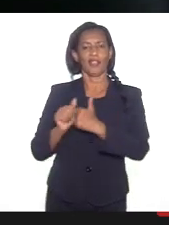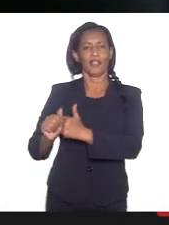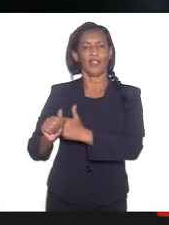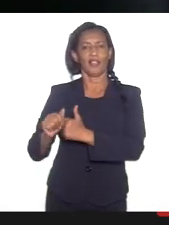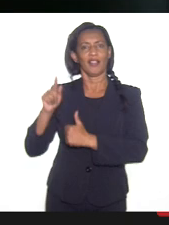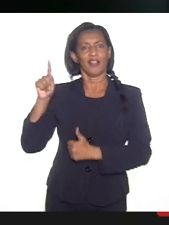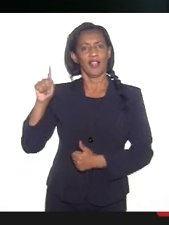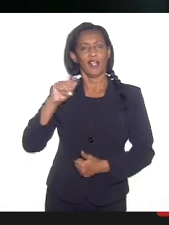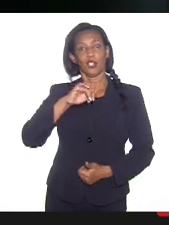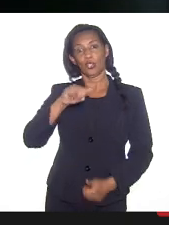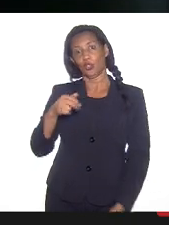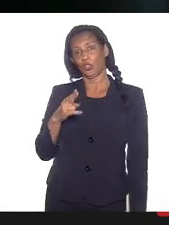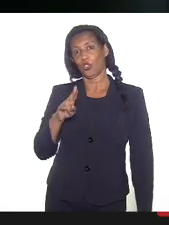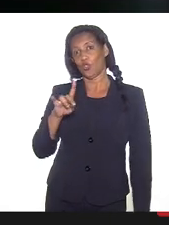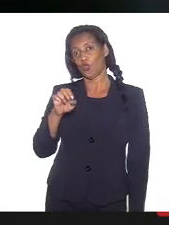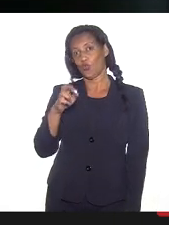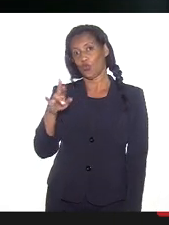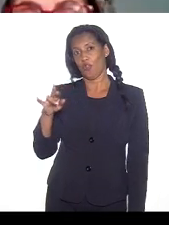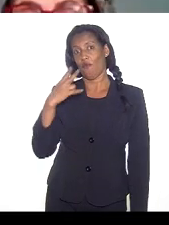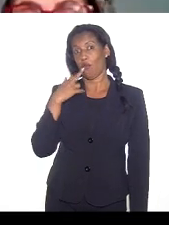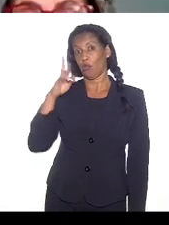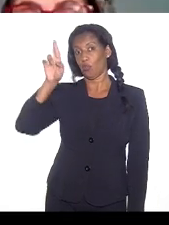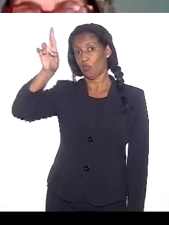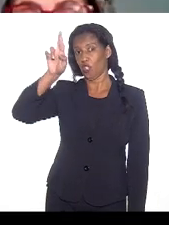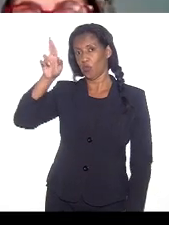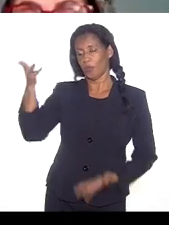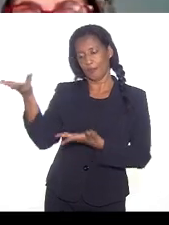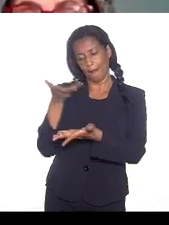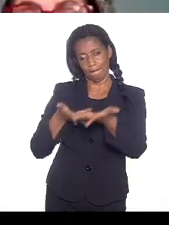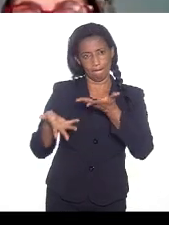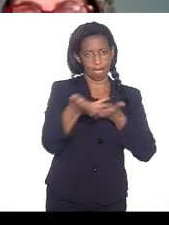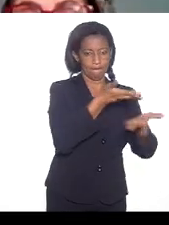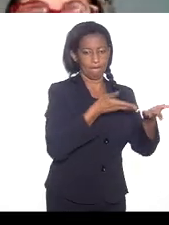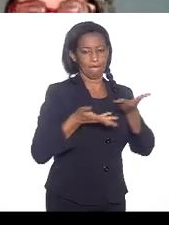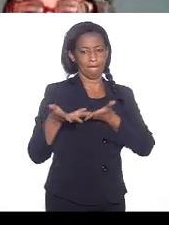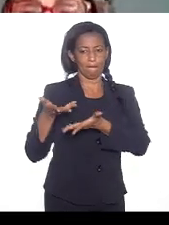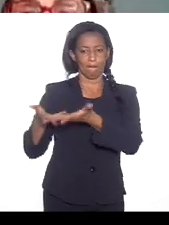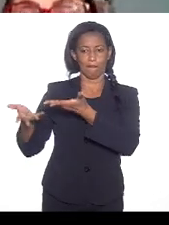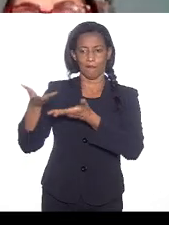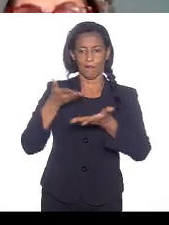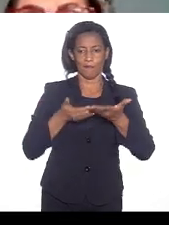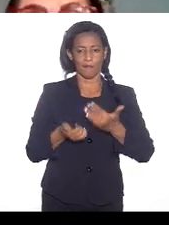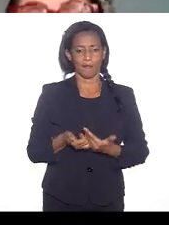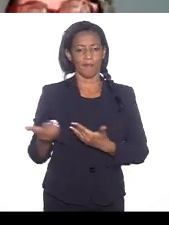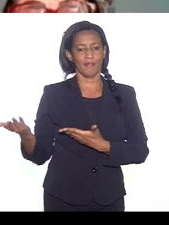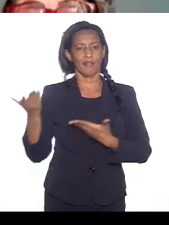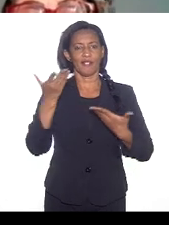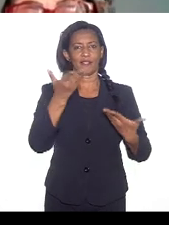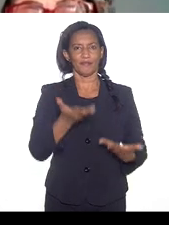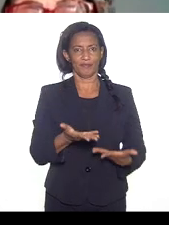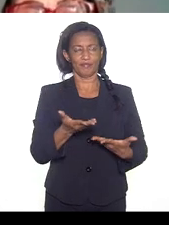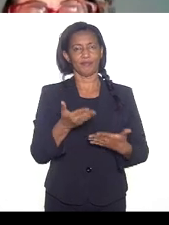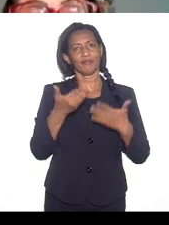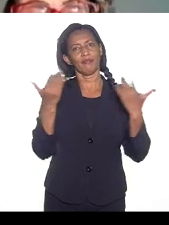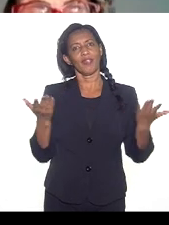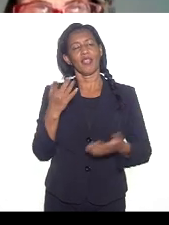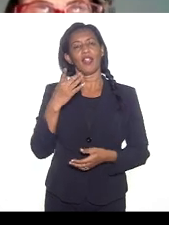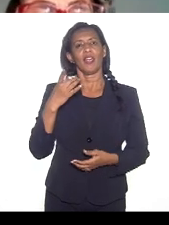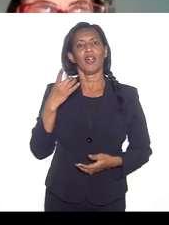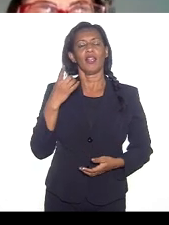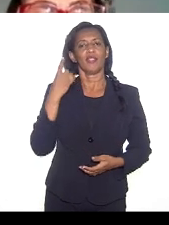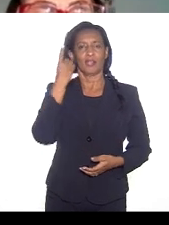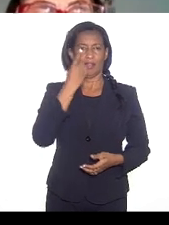de que todos somos responsáveis uns pelos outros. então eu quero pedir a passar a palavra agora aos nossos deputados